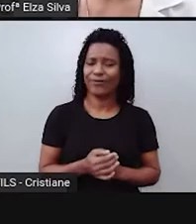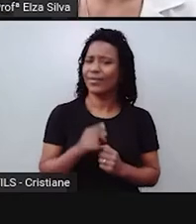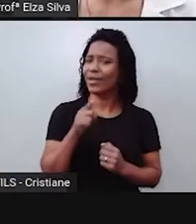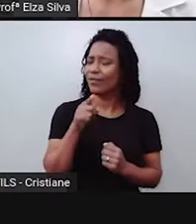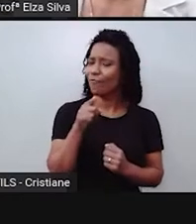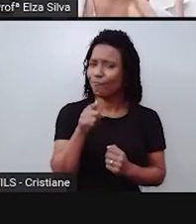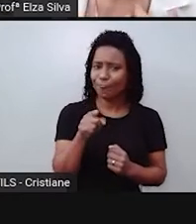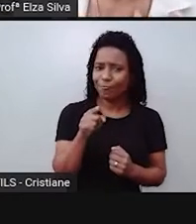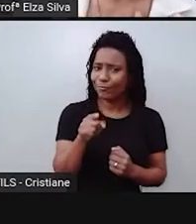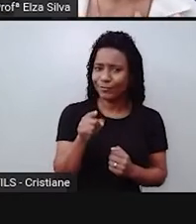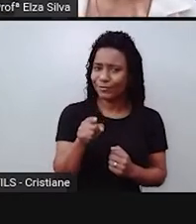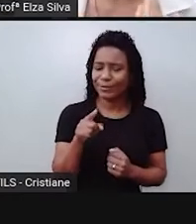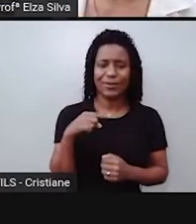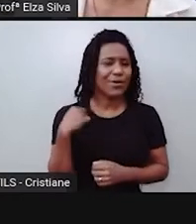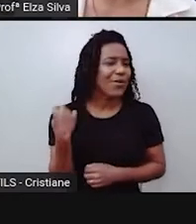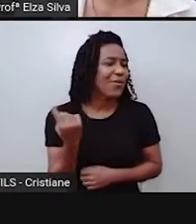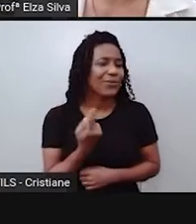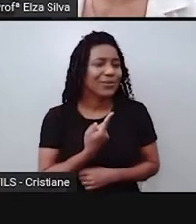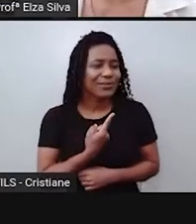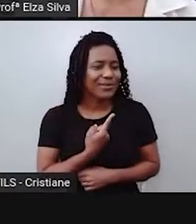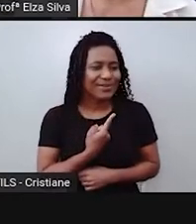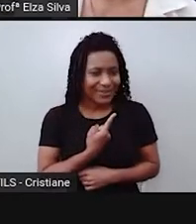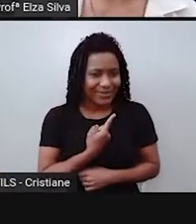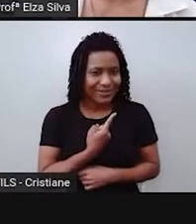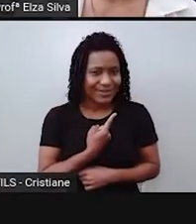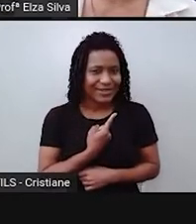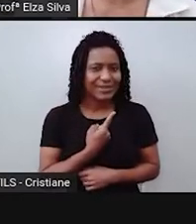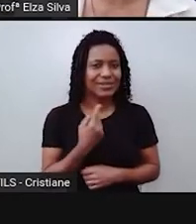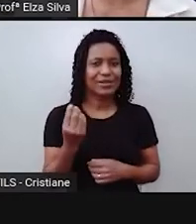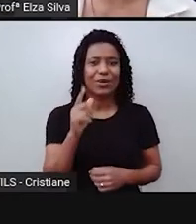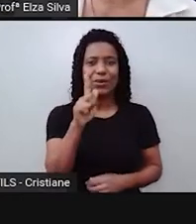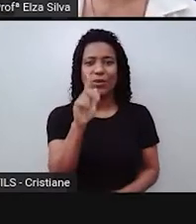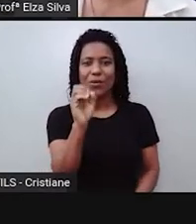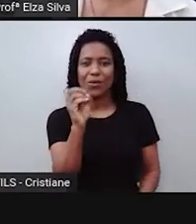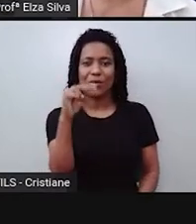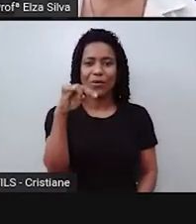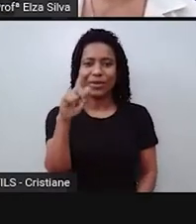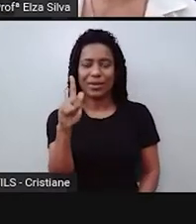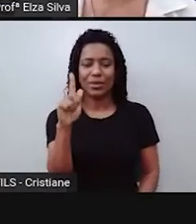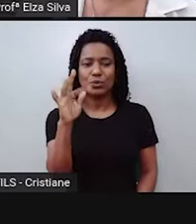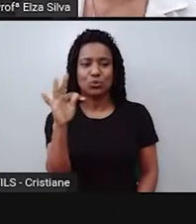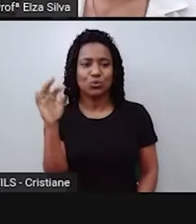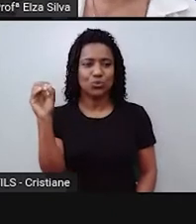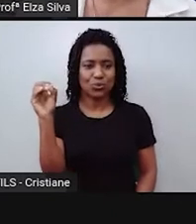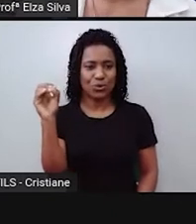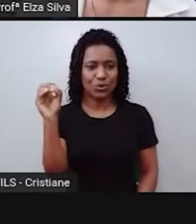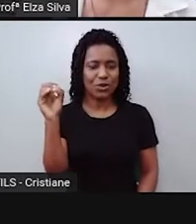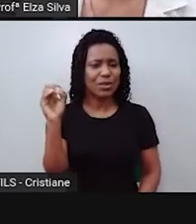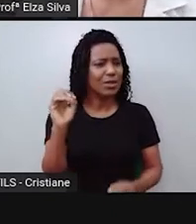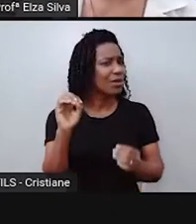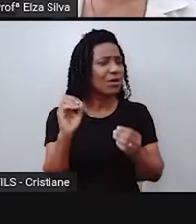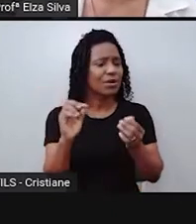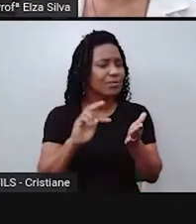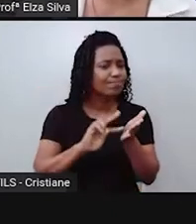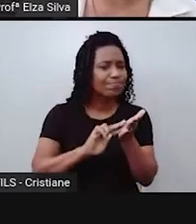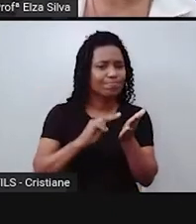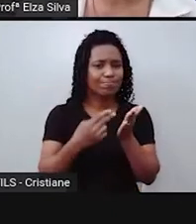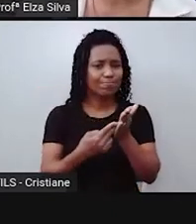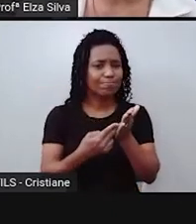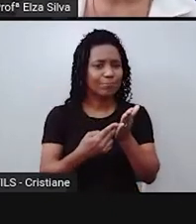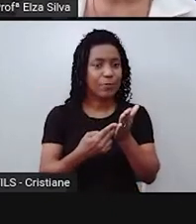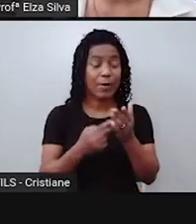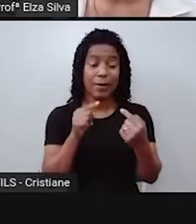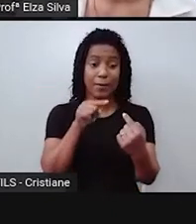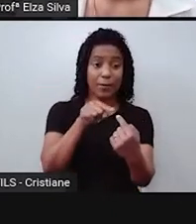você ou como nós utilizamos o going to? Do you know? Você sabe utilizar o going to? Expressão do futuro?